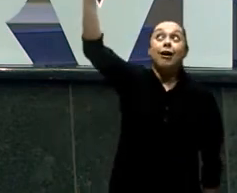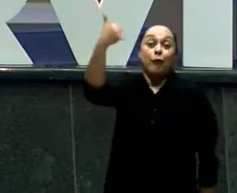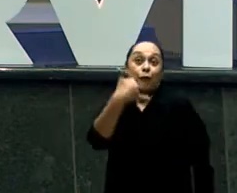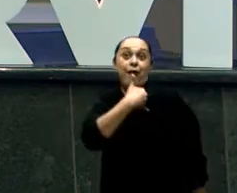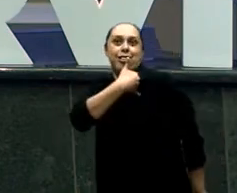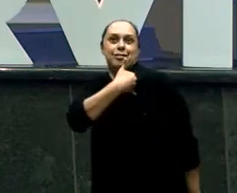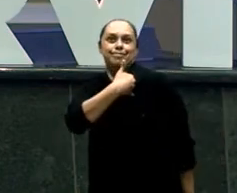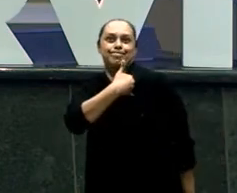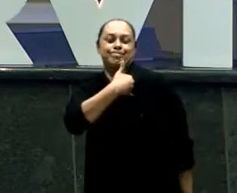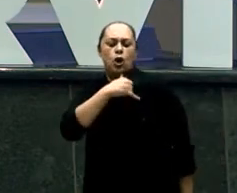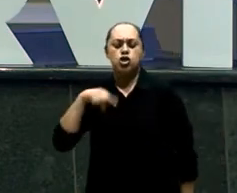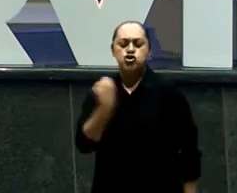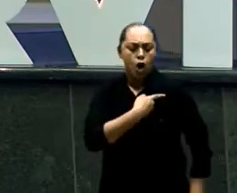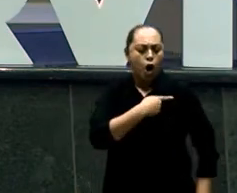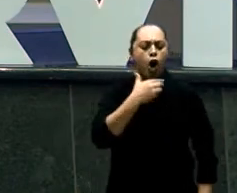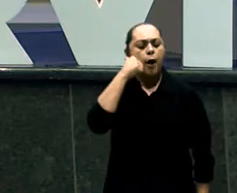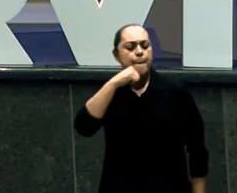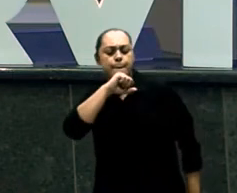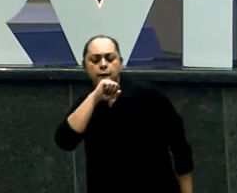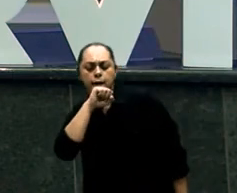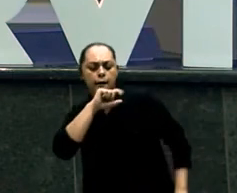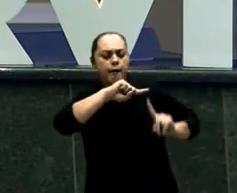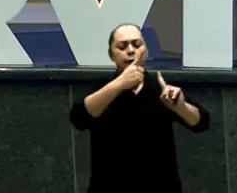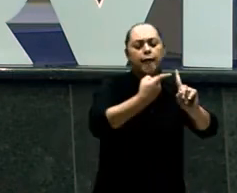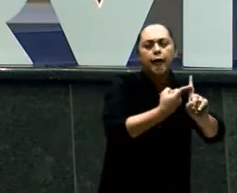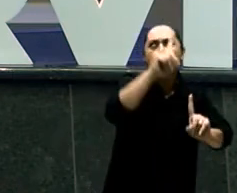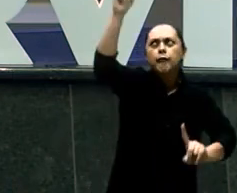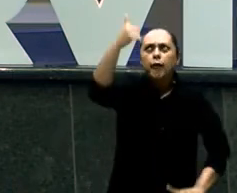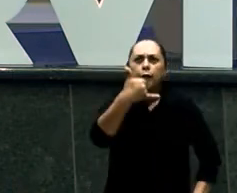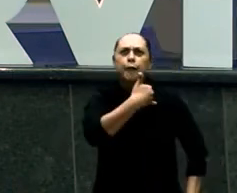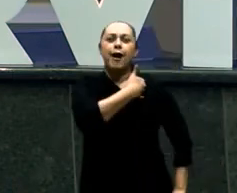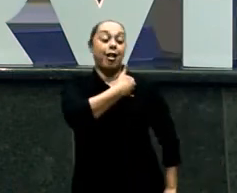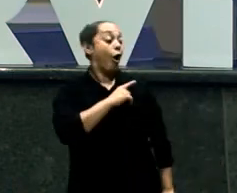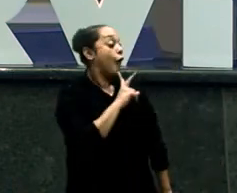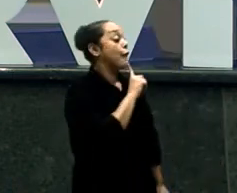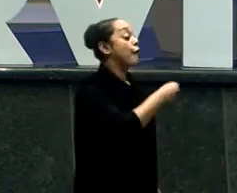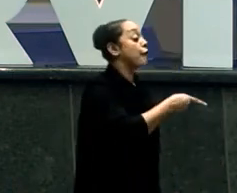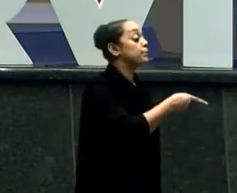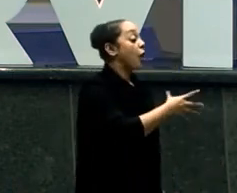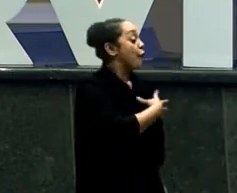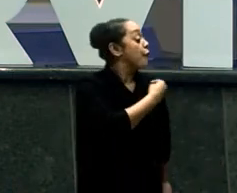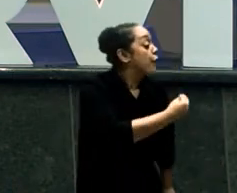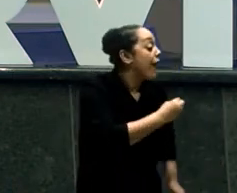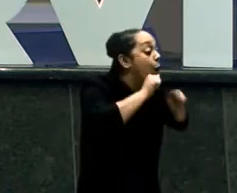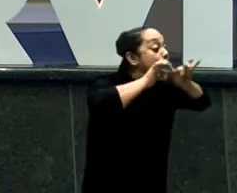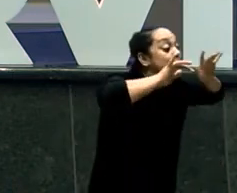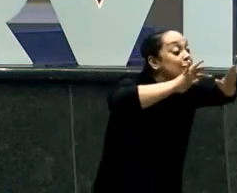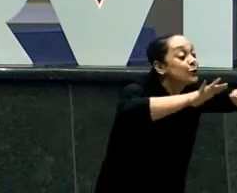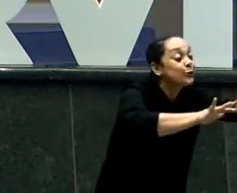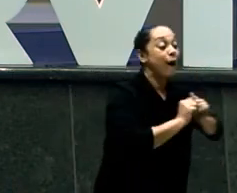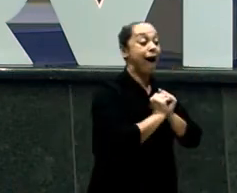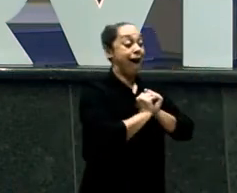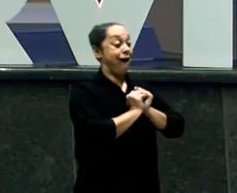Eles foram Profetizados Aos pais O seu Nascimento O crescimento E Deus É tão maravilhoso Que já fala